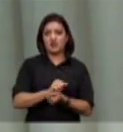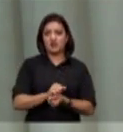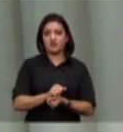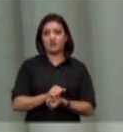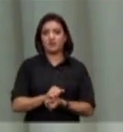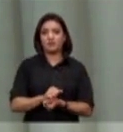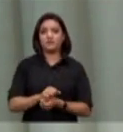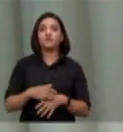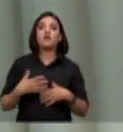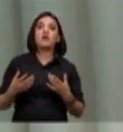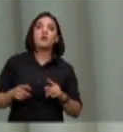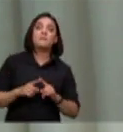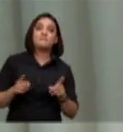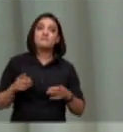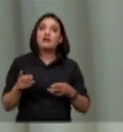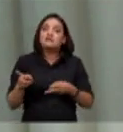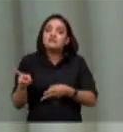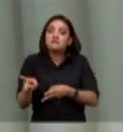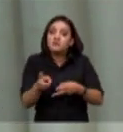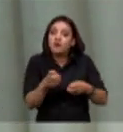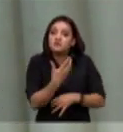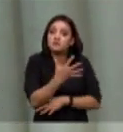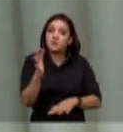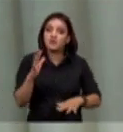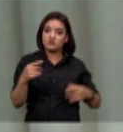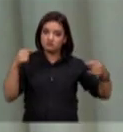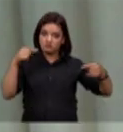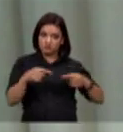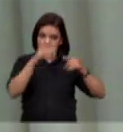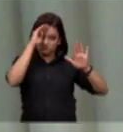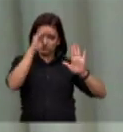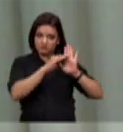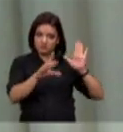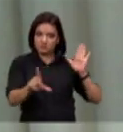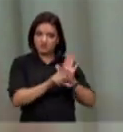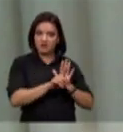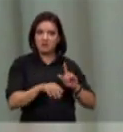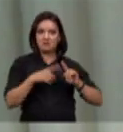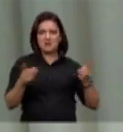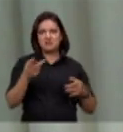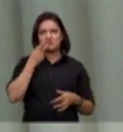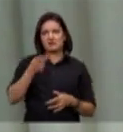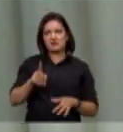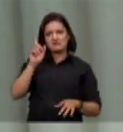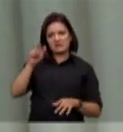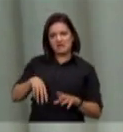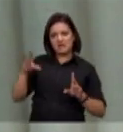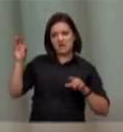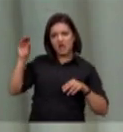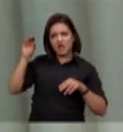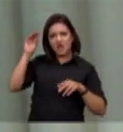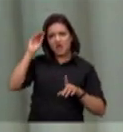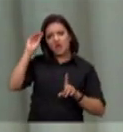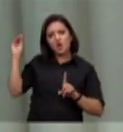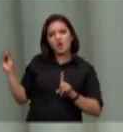forma lícita legal sendo culpada ou tentando se exculpar de uma conduta que